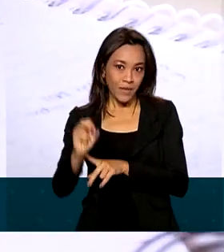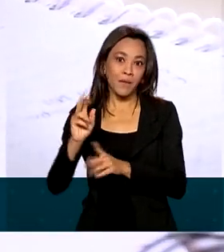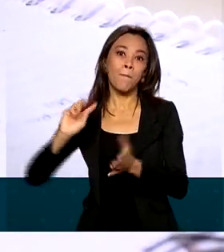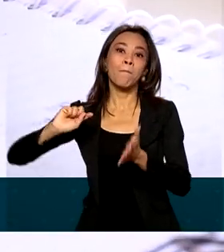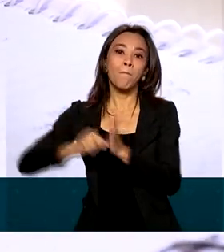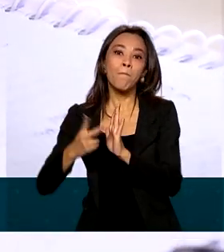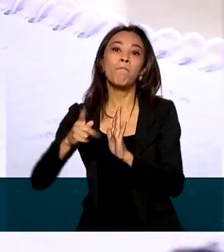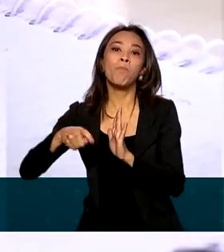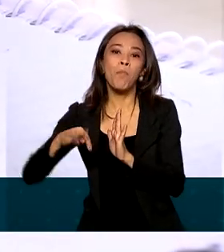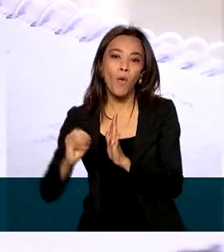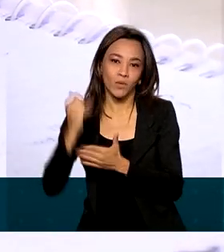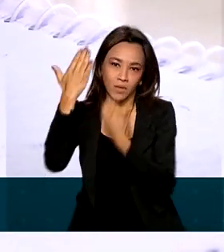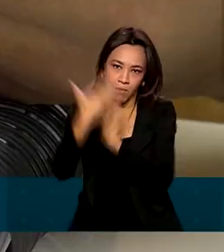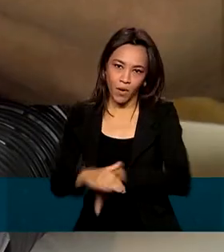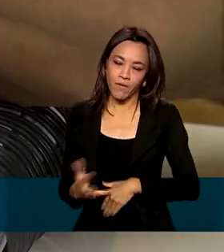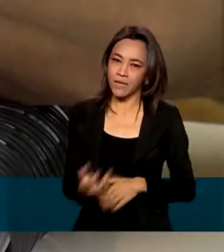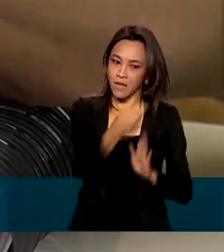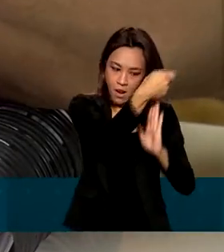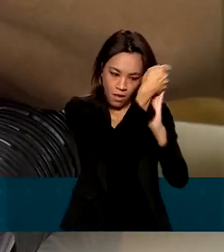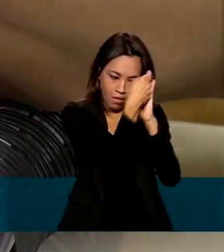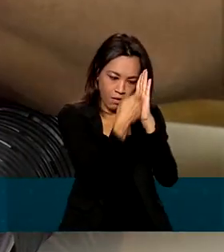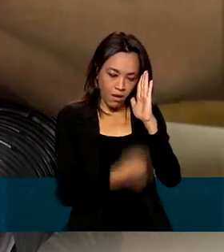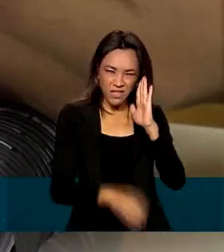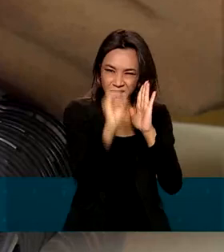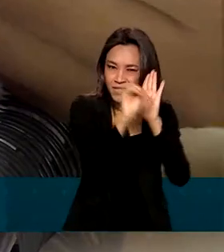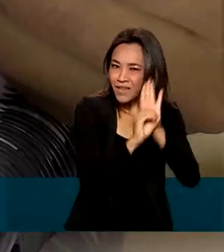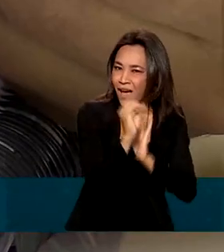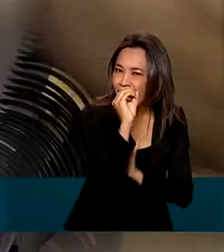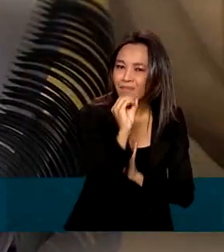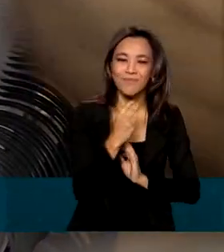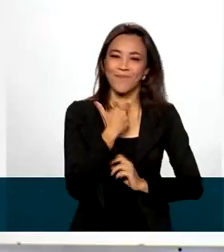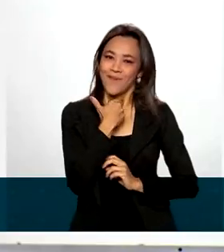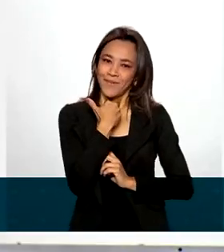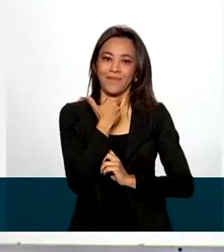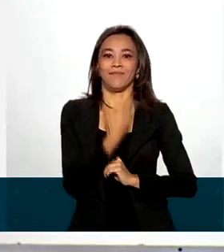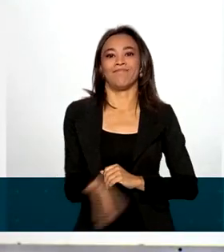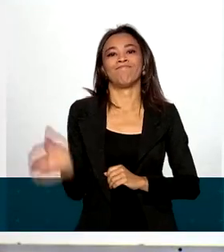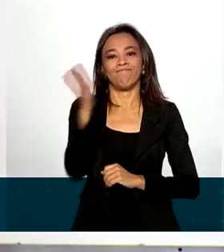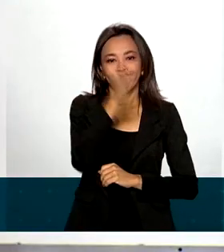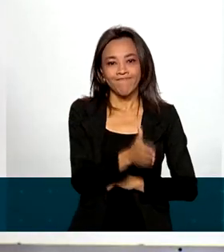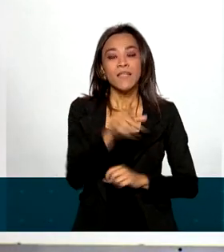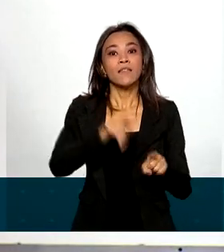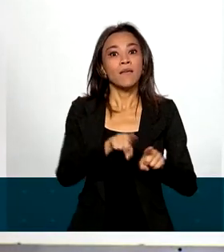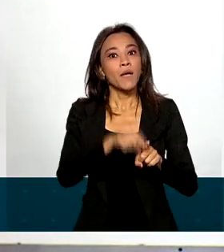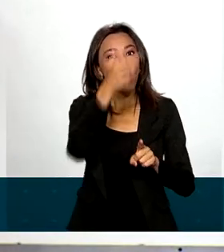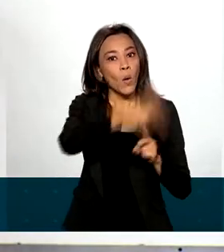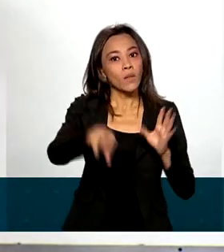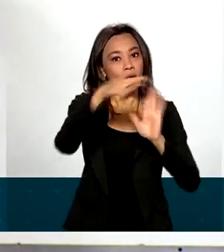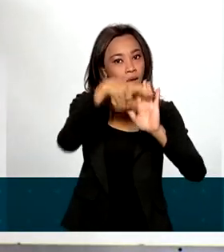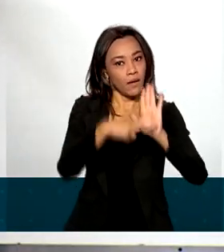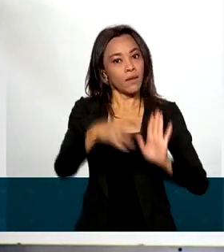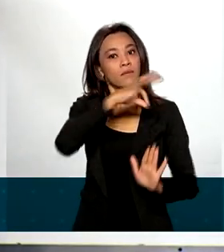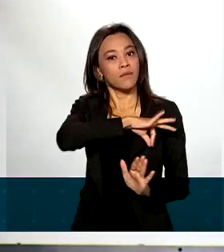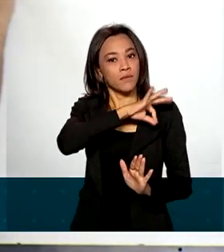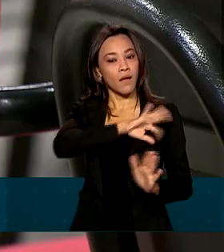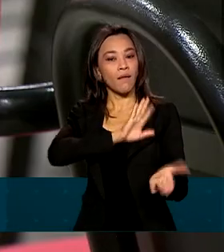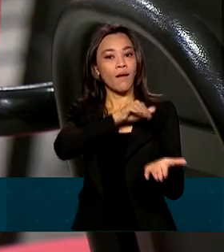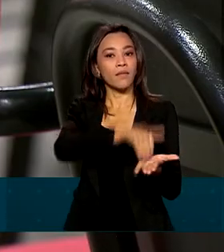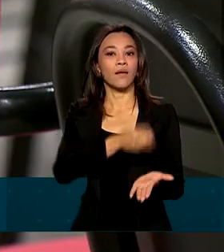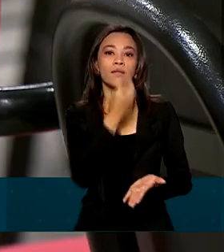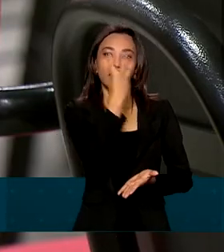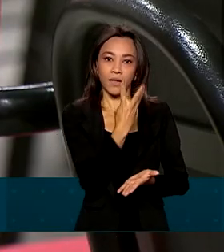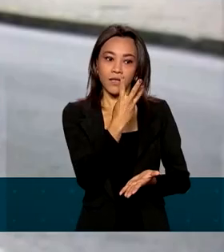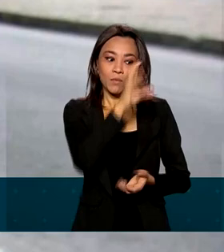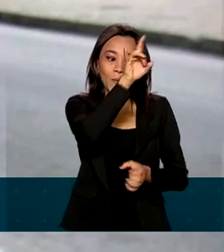E também não pode ter tirado zero na redação. O outro requisito é ter renda familiar mensal bruta de até 3 salários mínimos